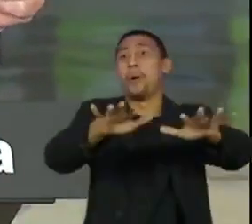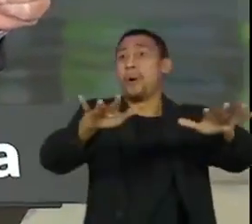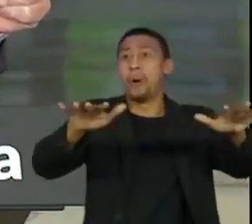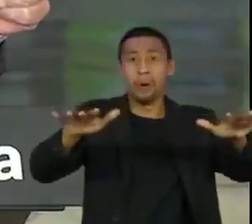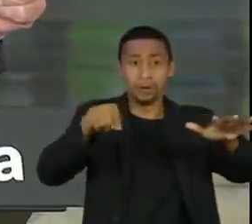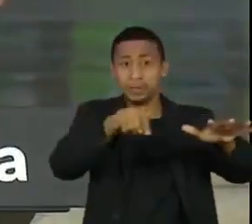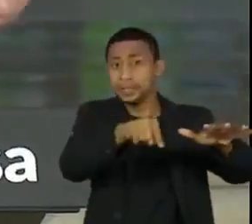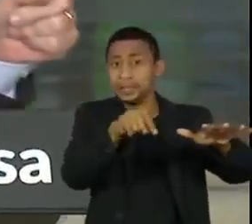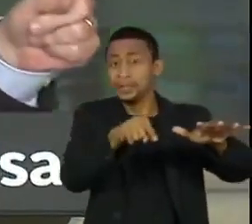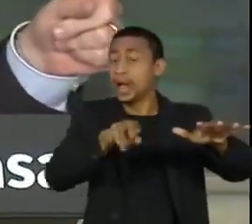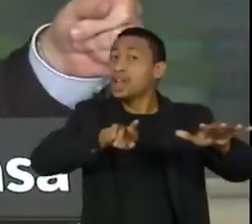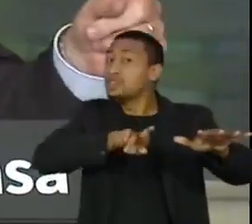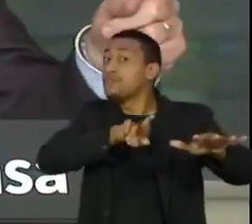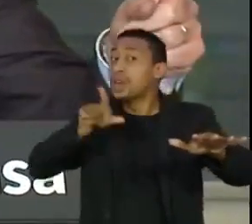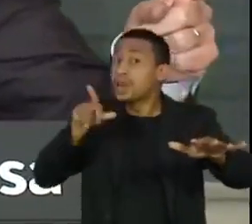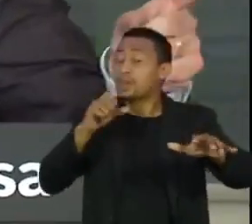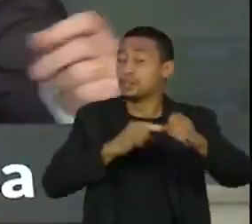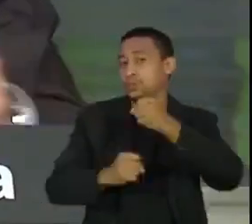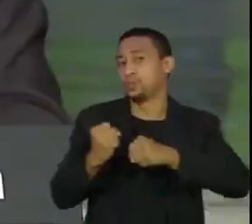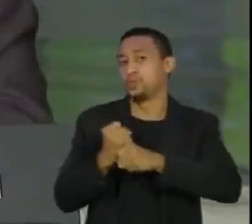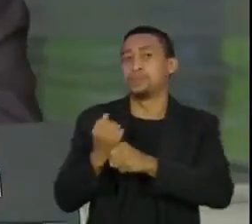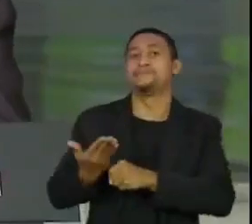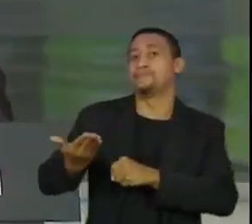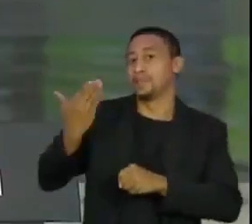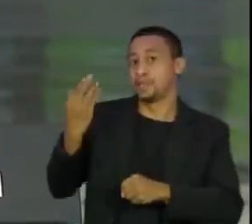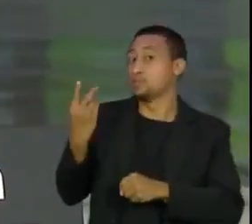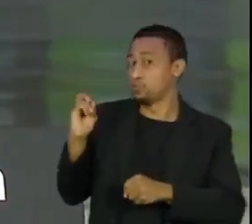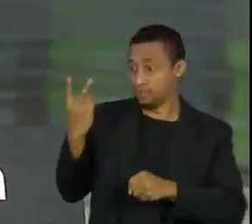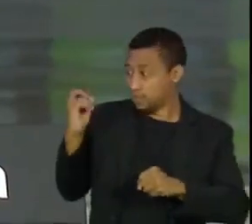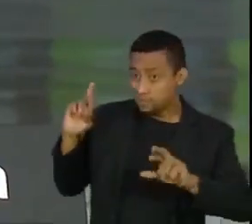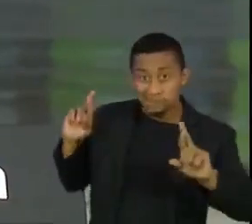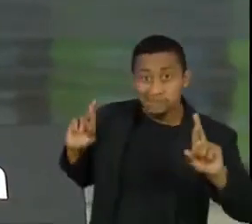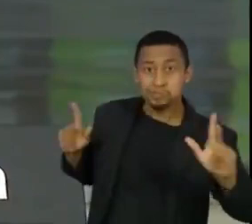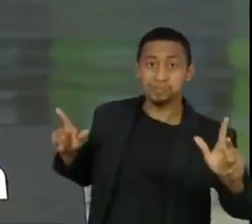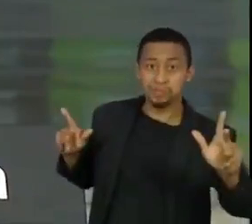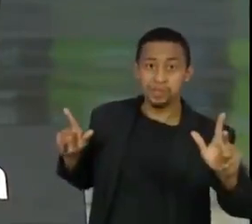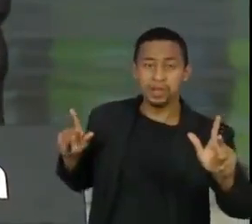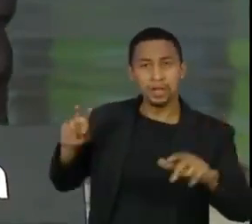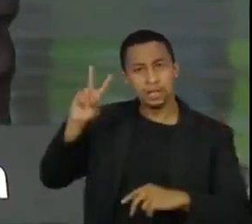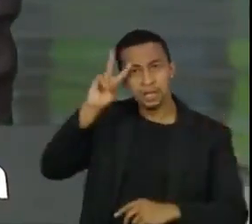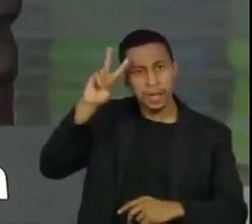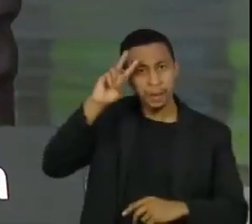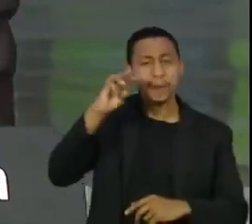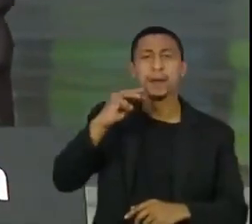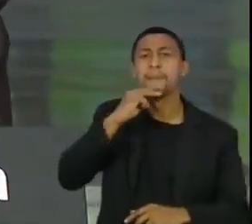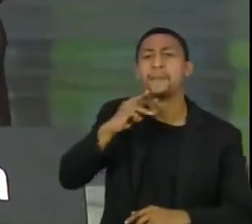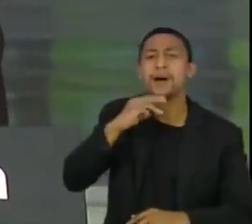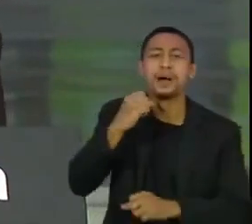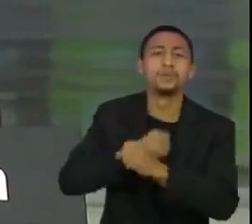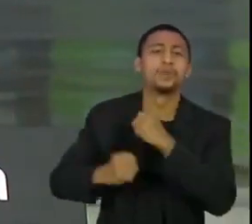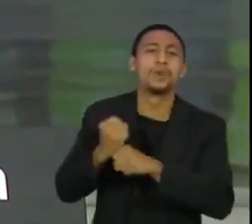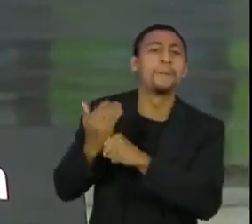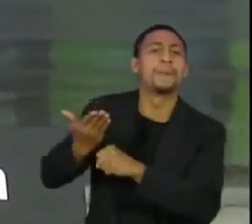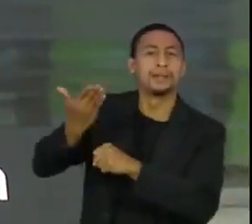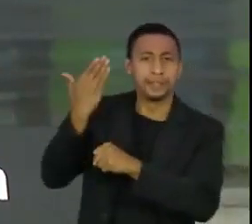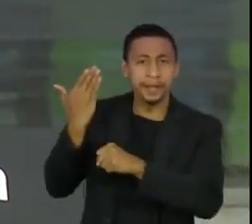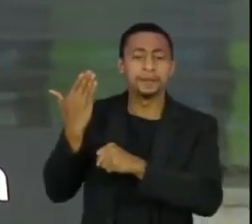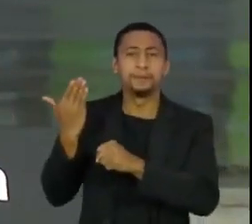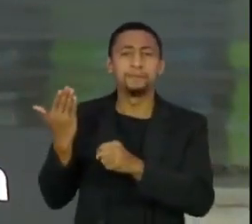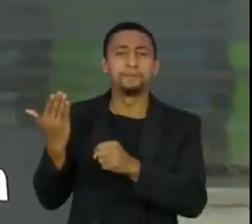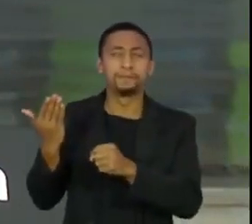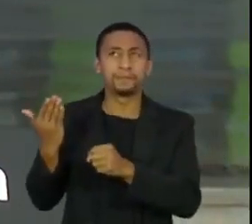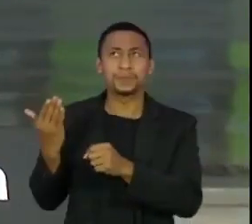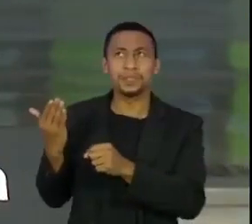víamos no ano passado. Nós vimos, inclusive, que em março do ano passado, nós tínhamos especialmente